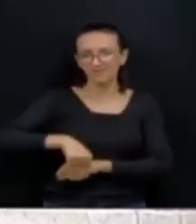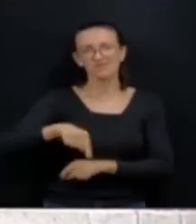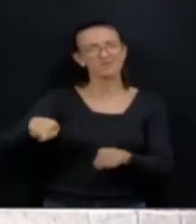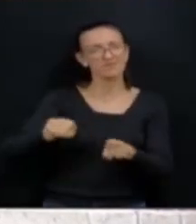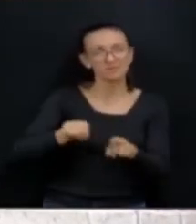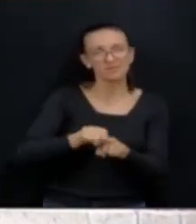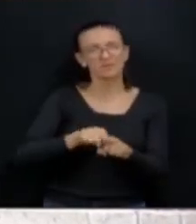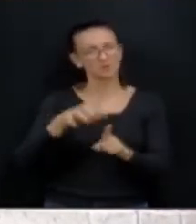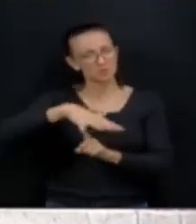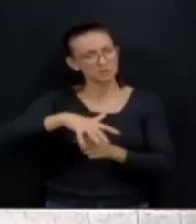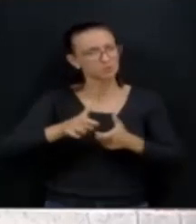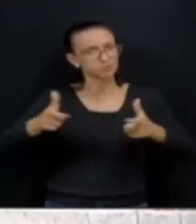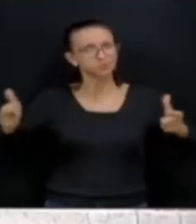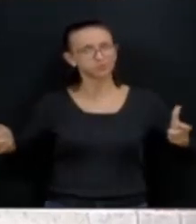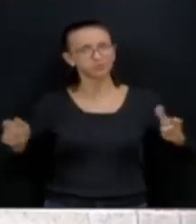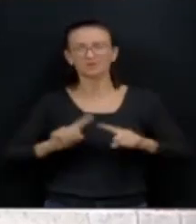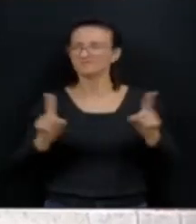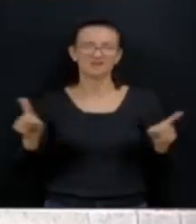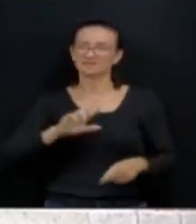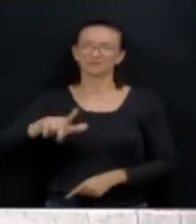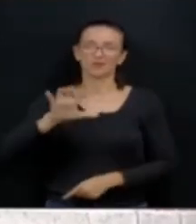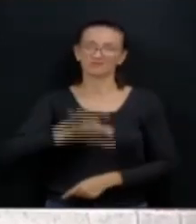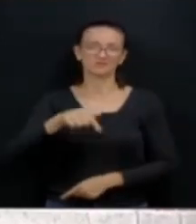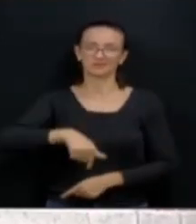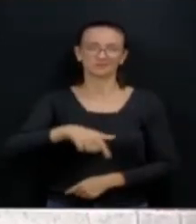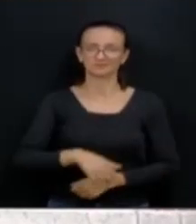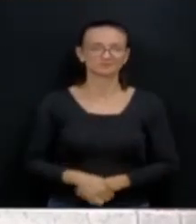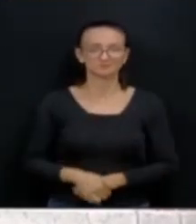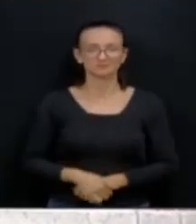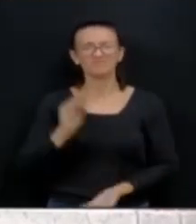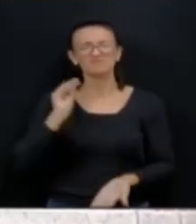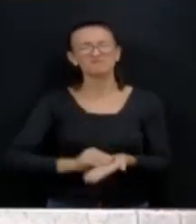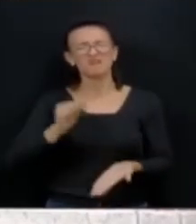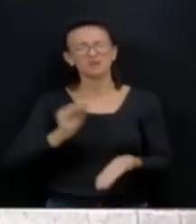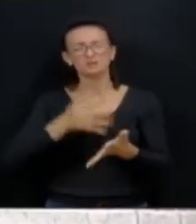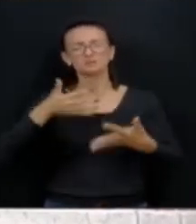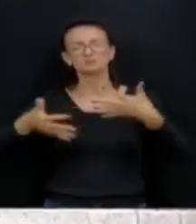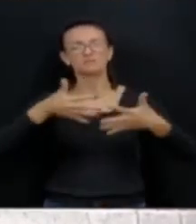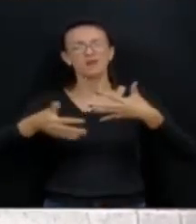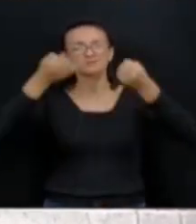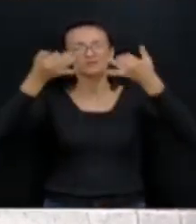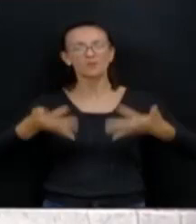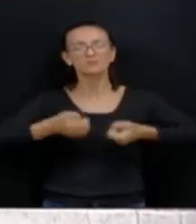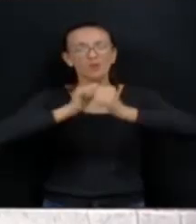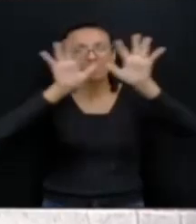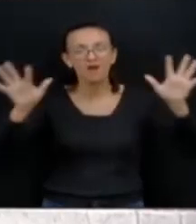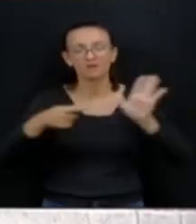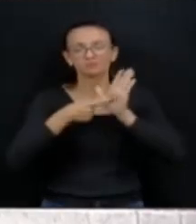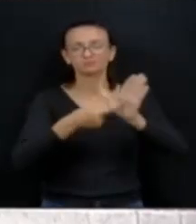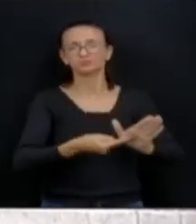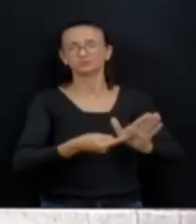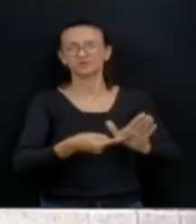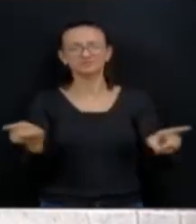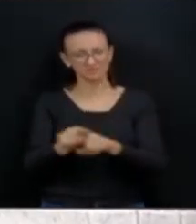para fazer o Estado crescer. Mas esse não é o caso aqui do Paraná. Falta de transparência. Falta de aprovação